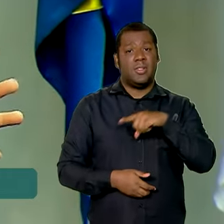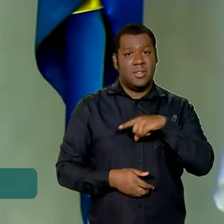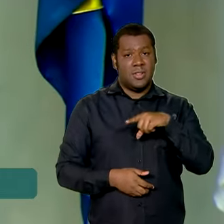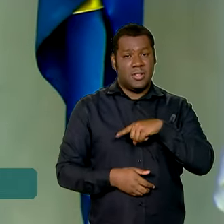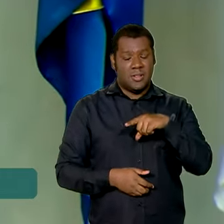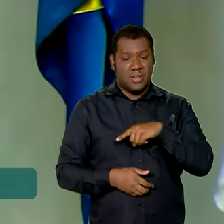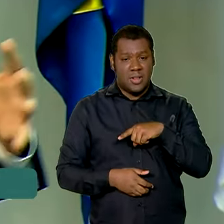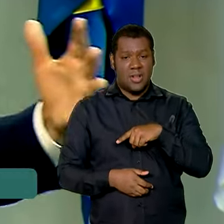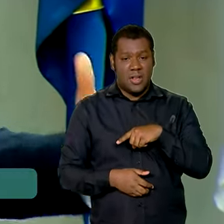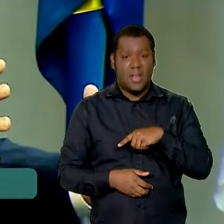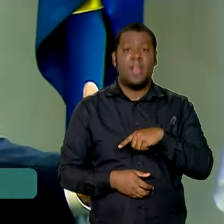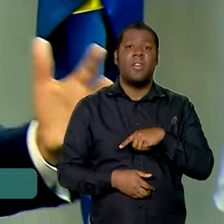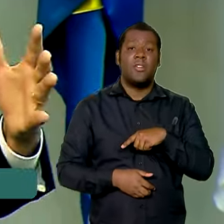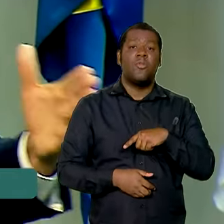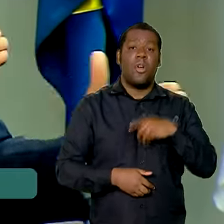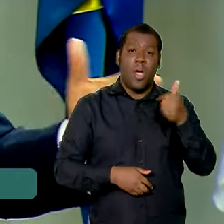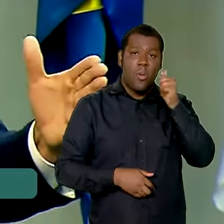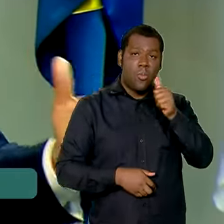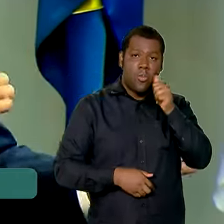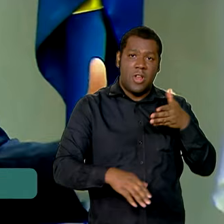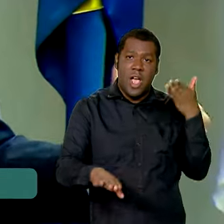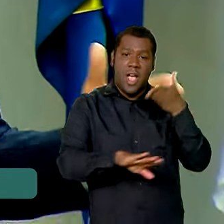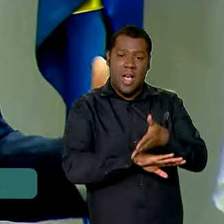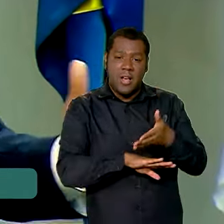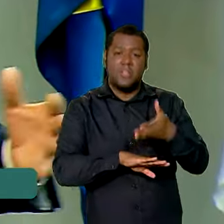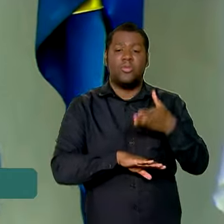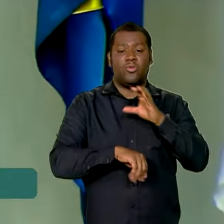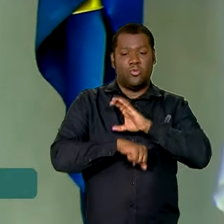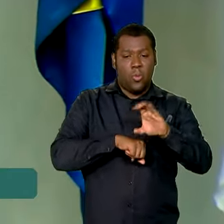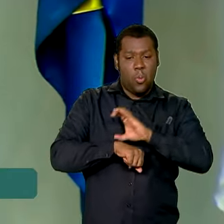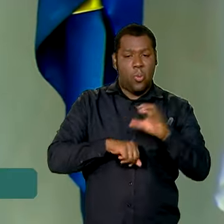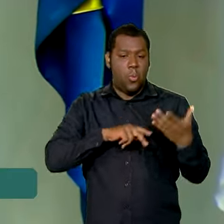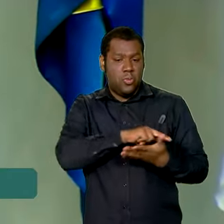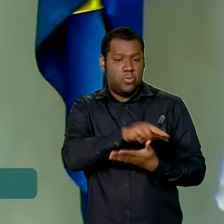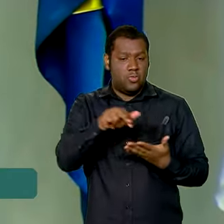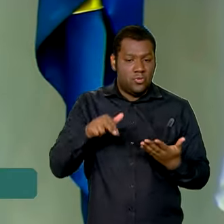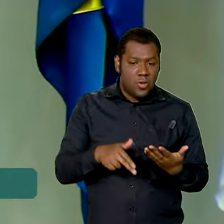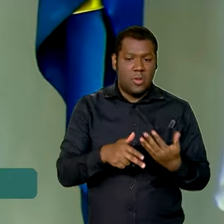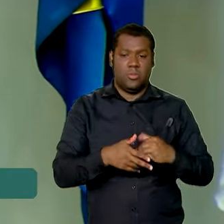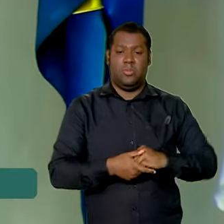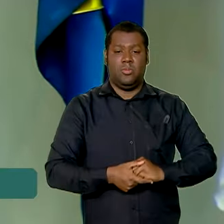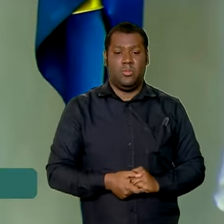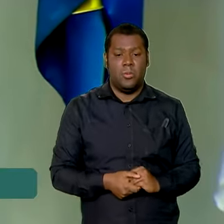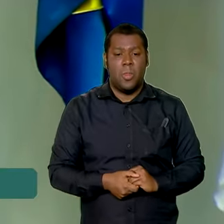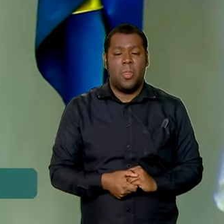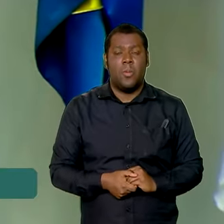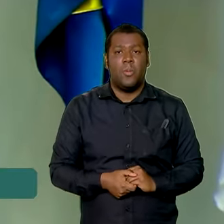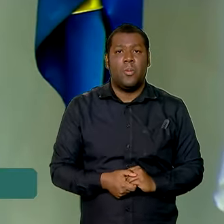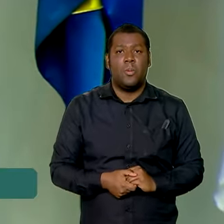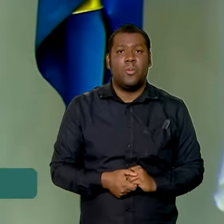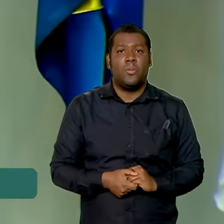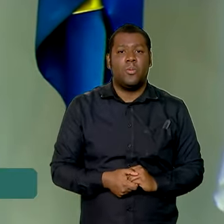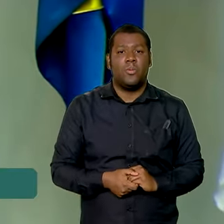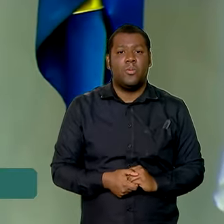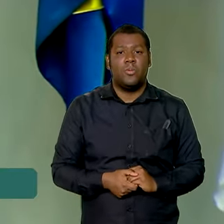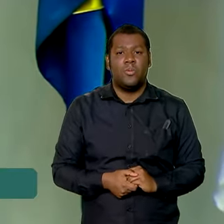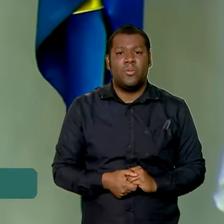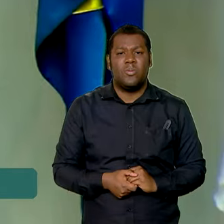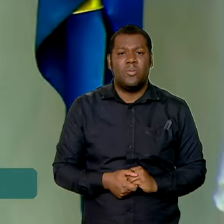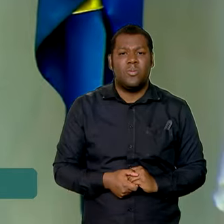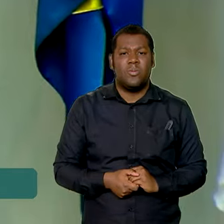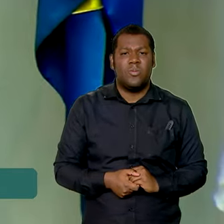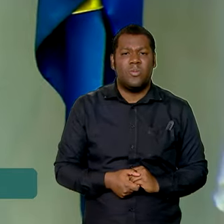geral, mas caminhar aqui para uma linha mais especializada. Não sei se vocês